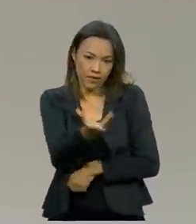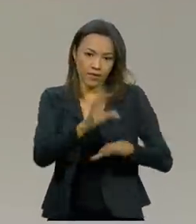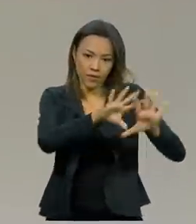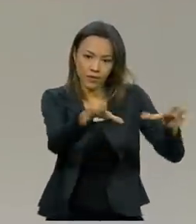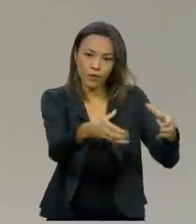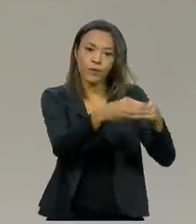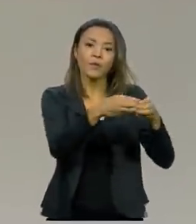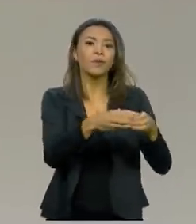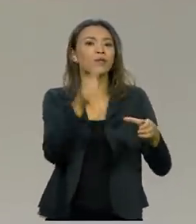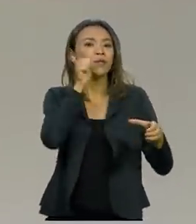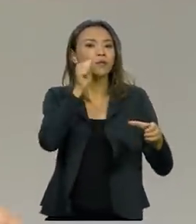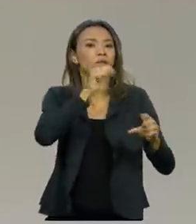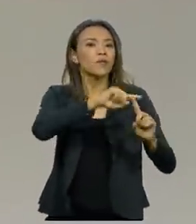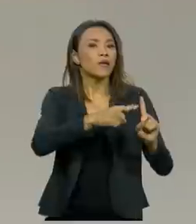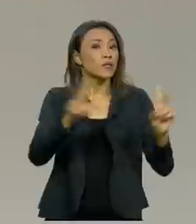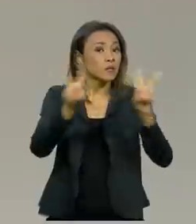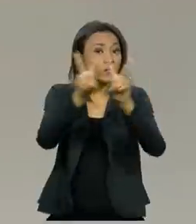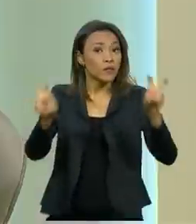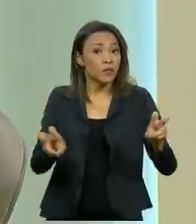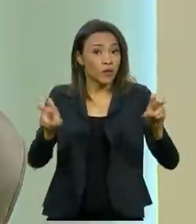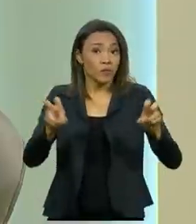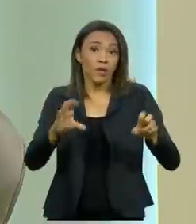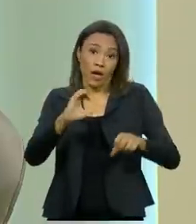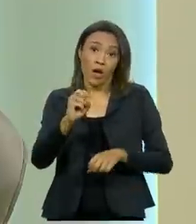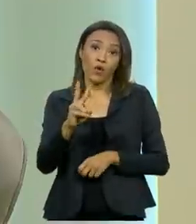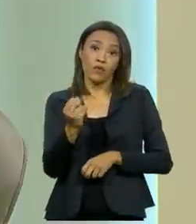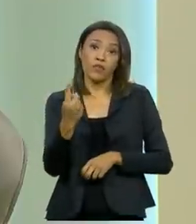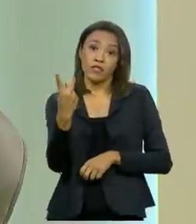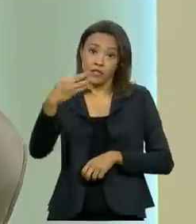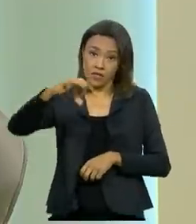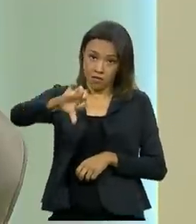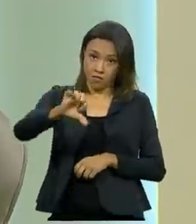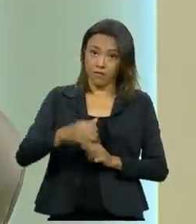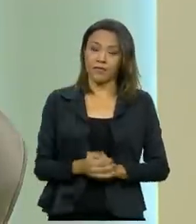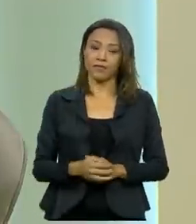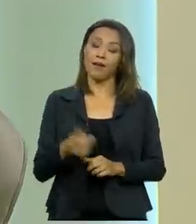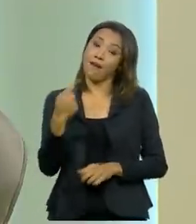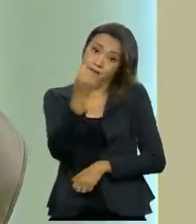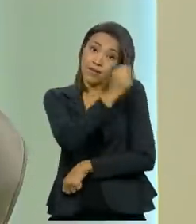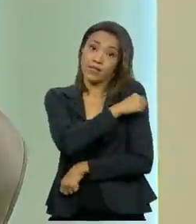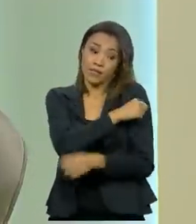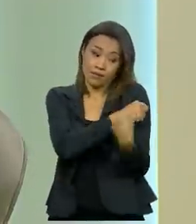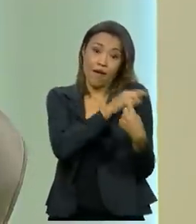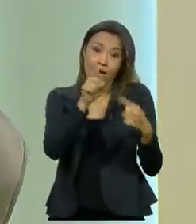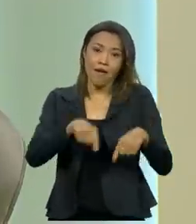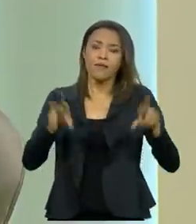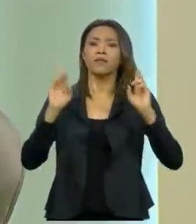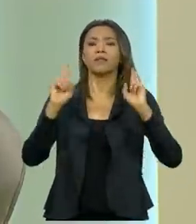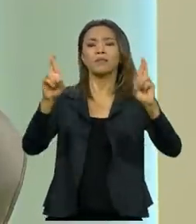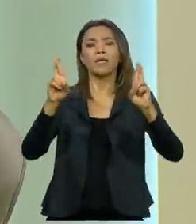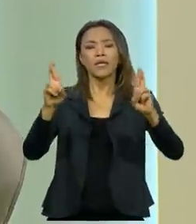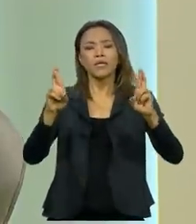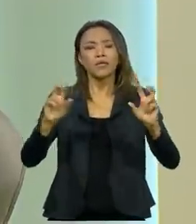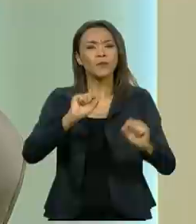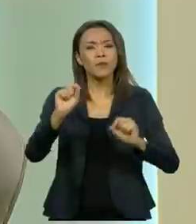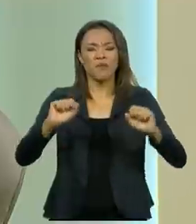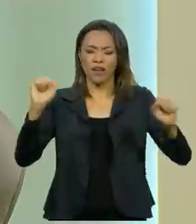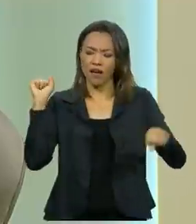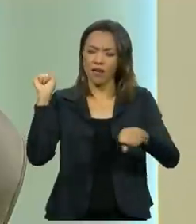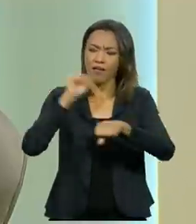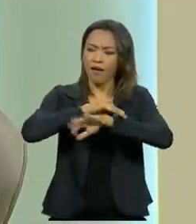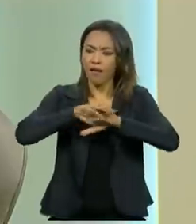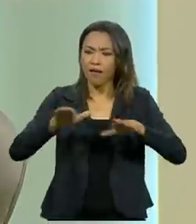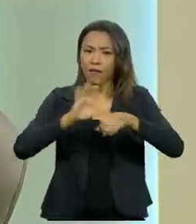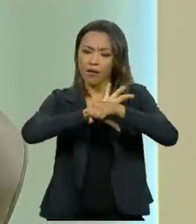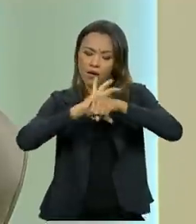em relação à Covid-19, ministro? Bom, a vacinação de uma maneira geral é a esperança de pôr fim ao caráter pandêmico da